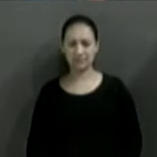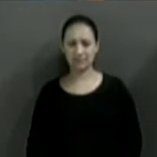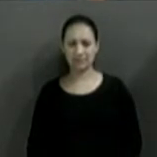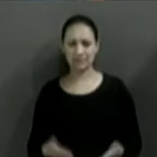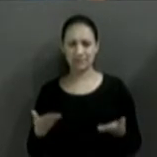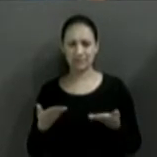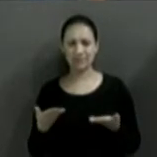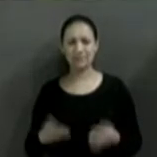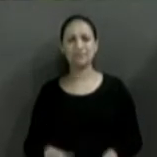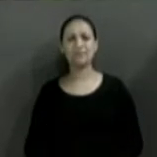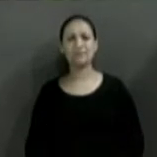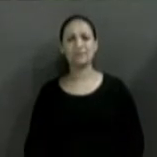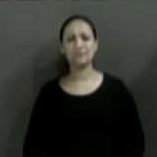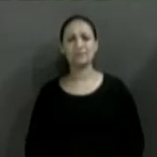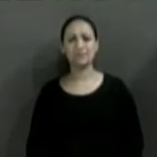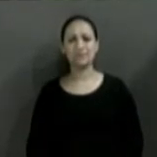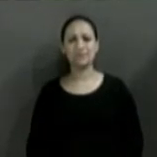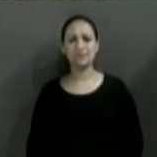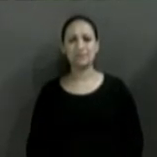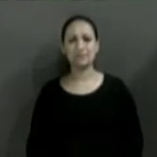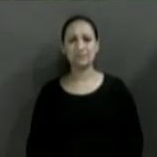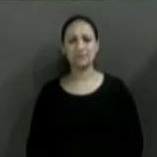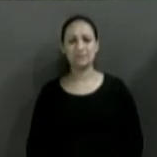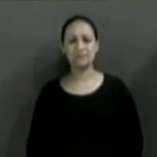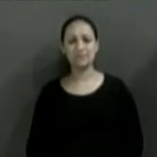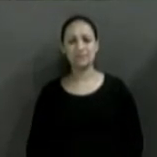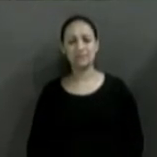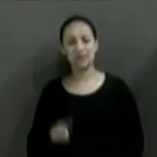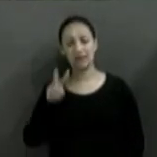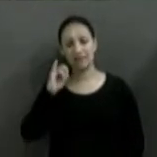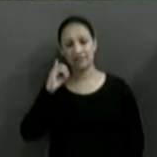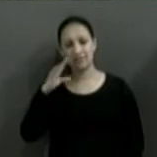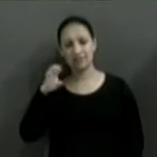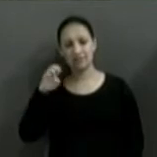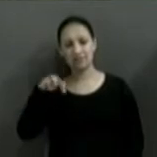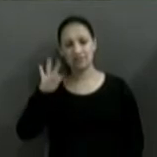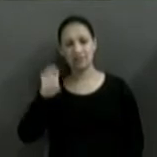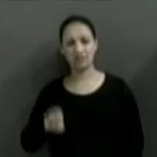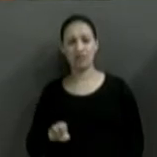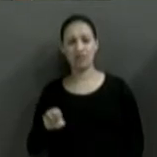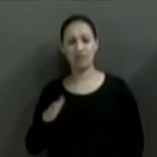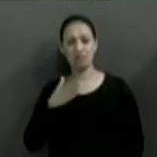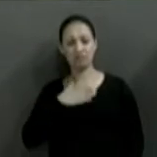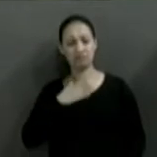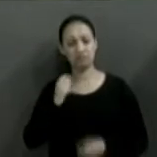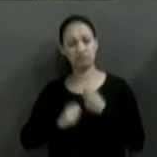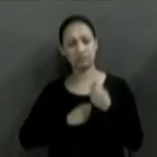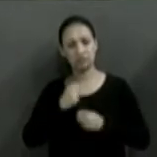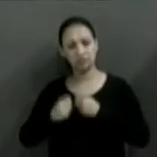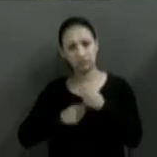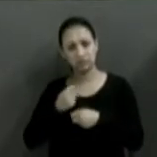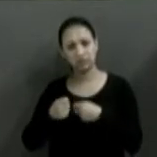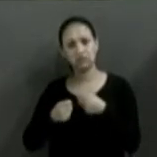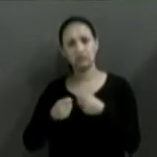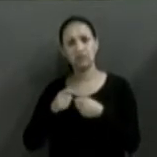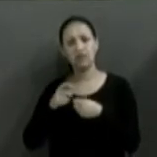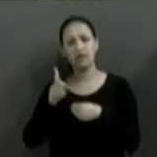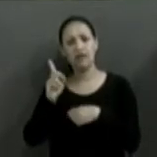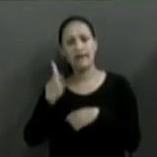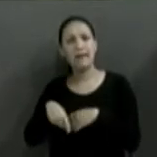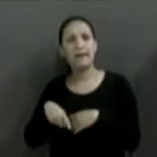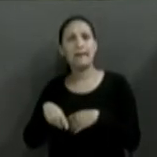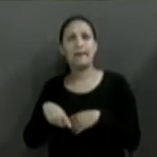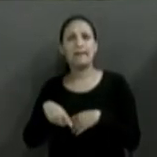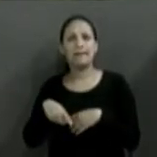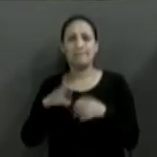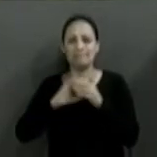candidato. Olha, Vicente, a minha administração será democrática.